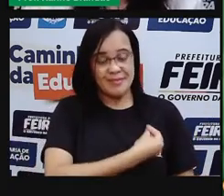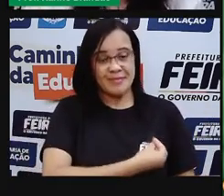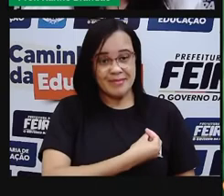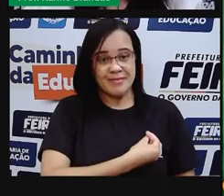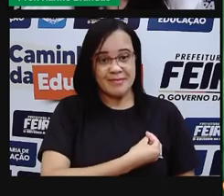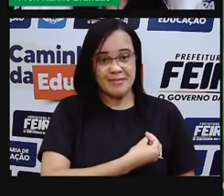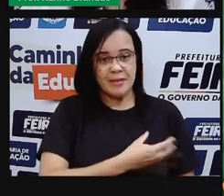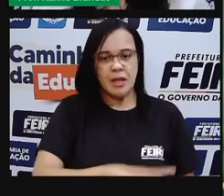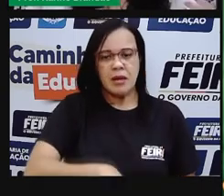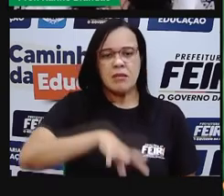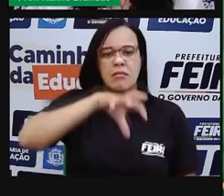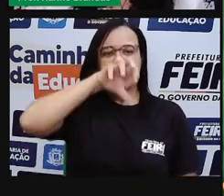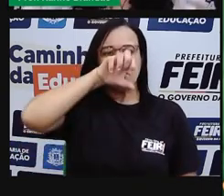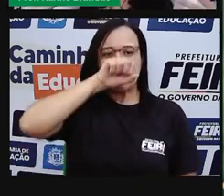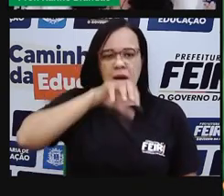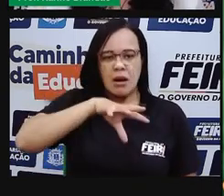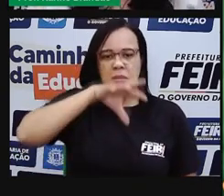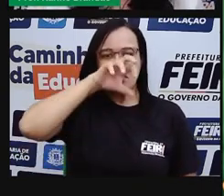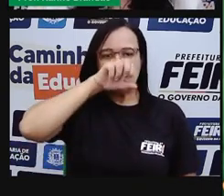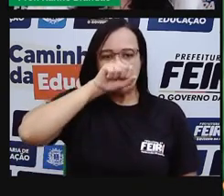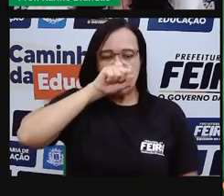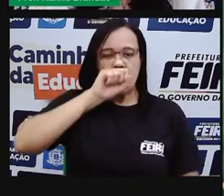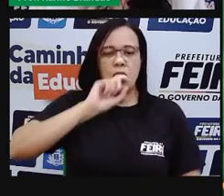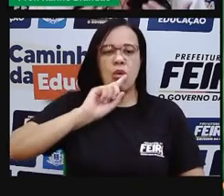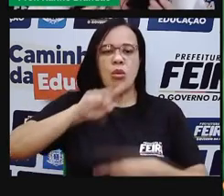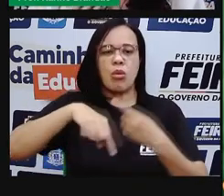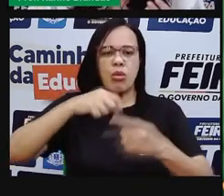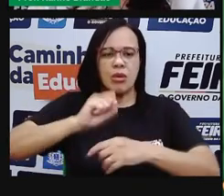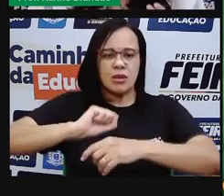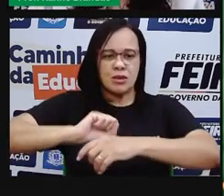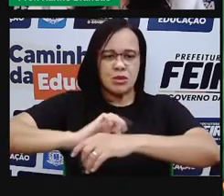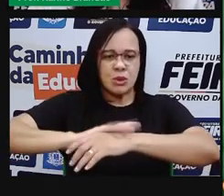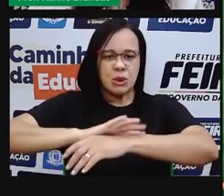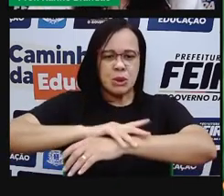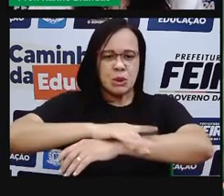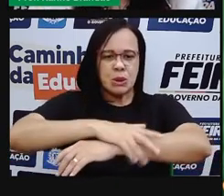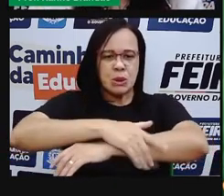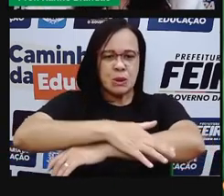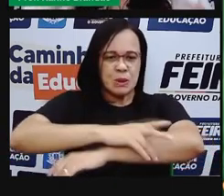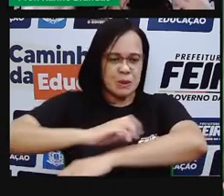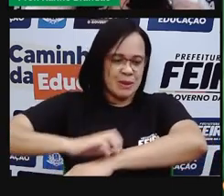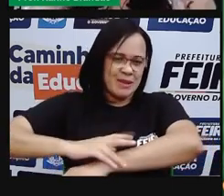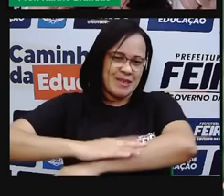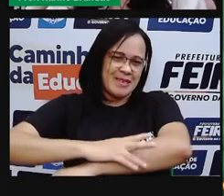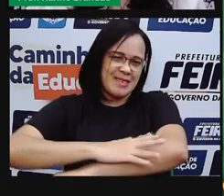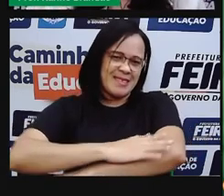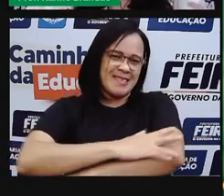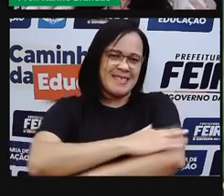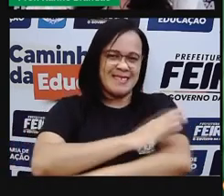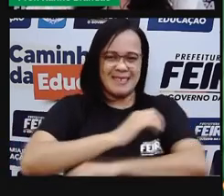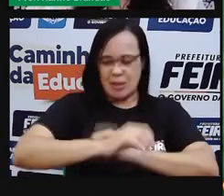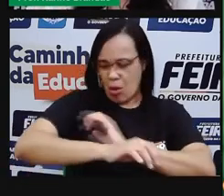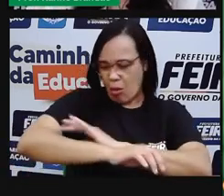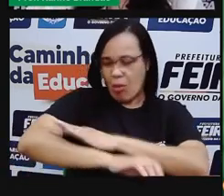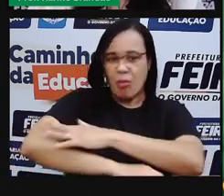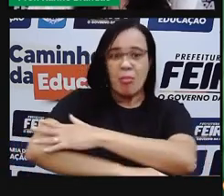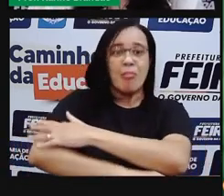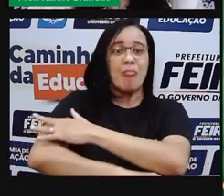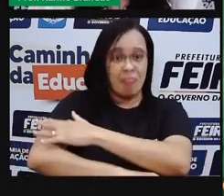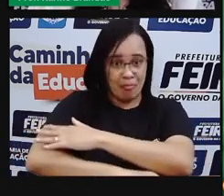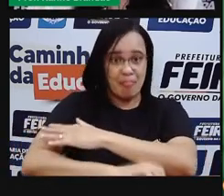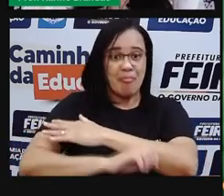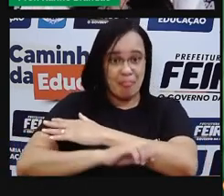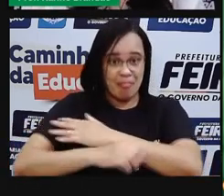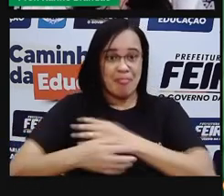transpirar, certo? E na nossa transpiração, enquanto eu aqui estou falando com vocês, eu estou liberando vapor de